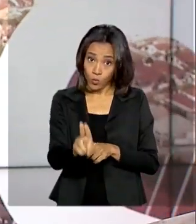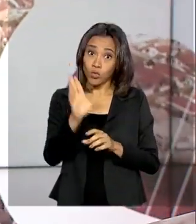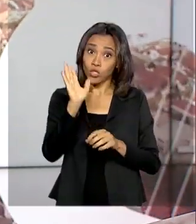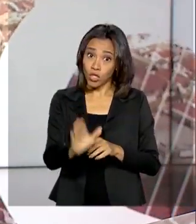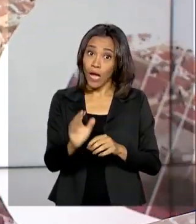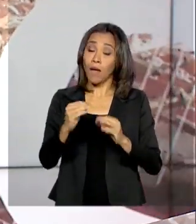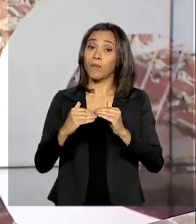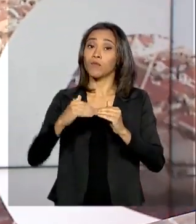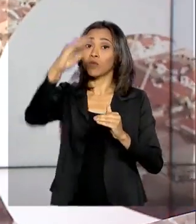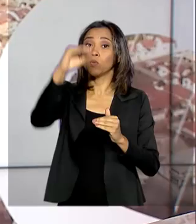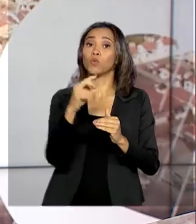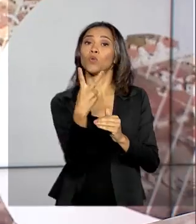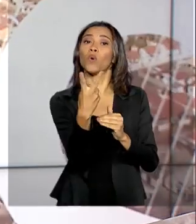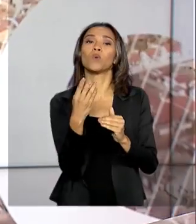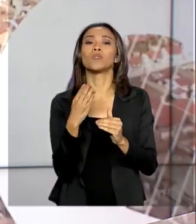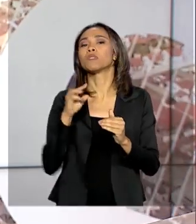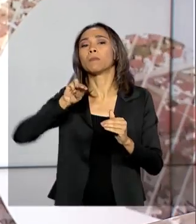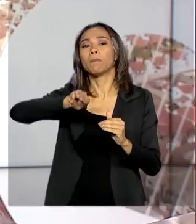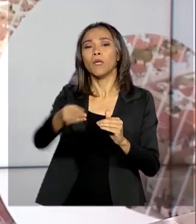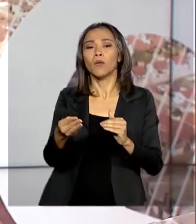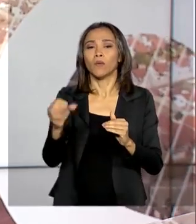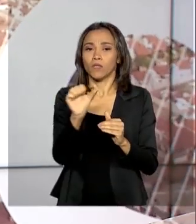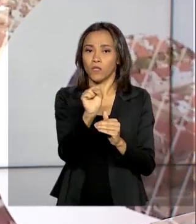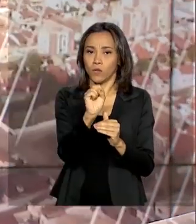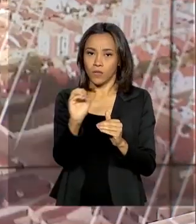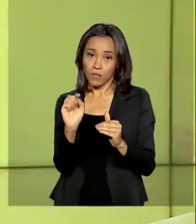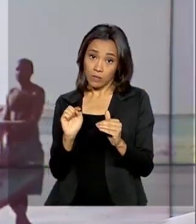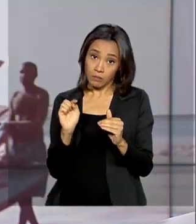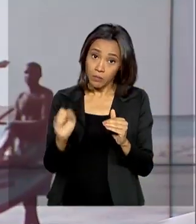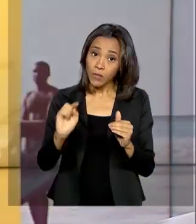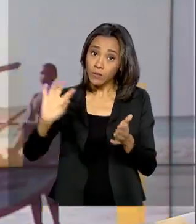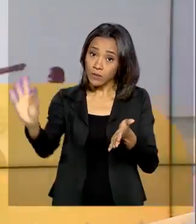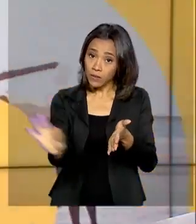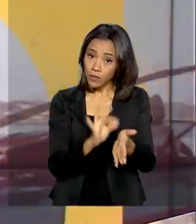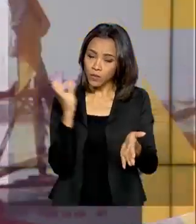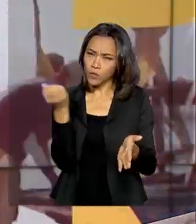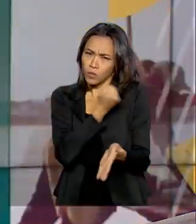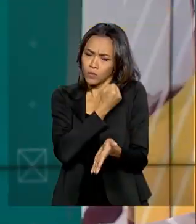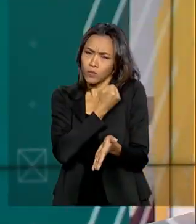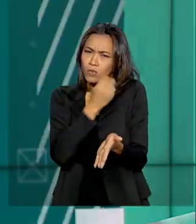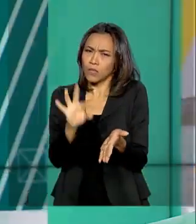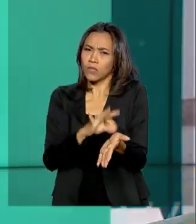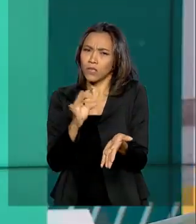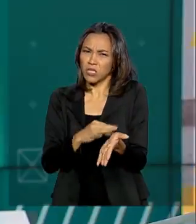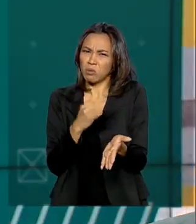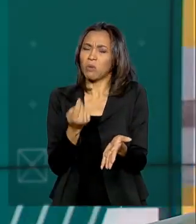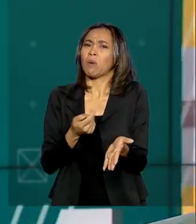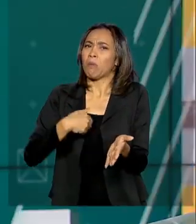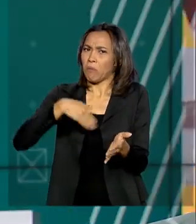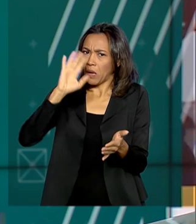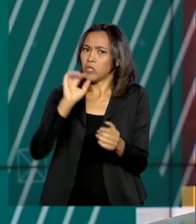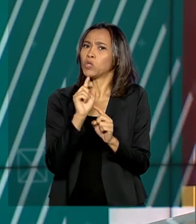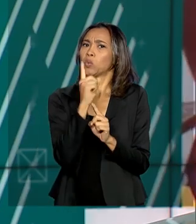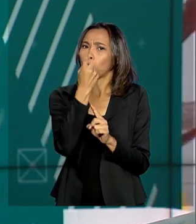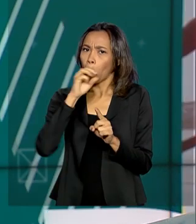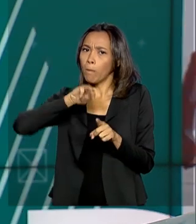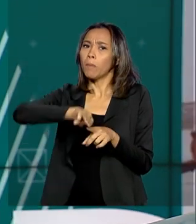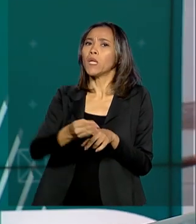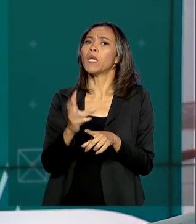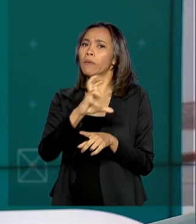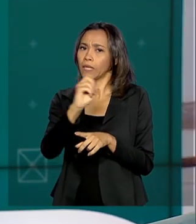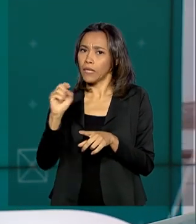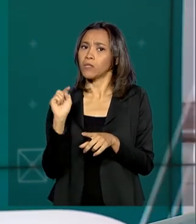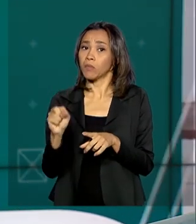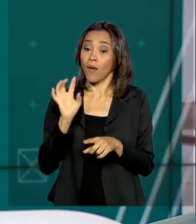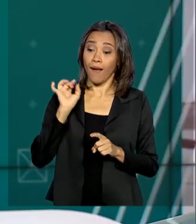2,8 milhões de inscrições. O número de inscritos no SISU passa de 1,5 milhão, já que cada estudante